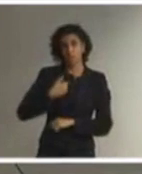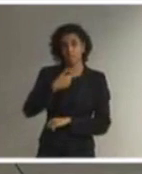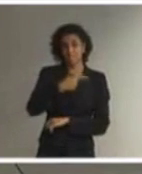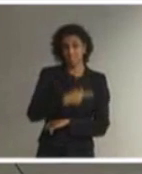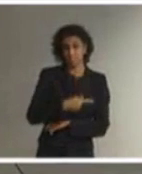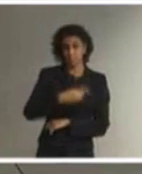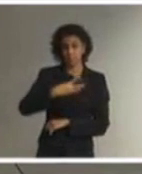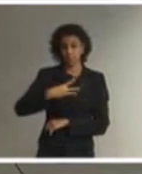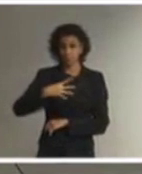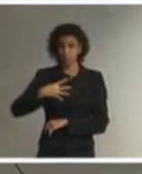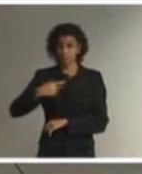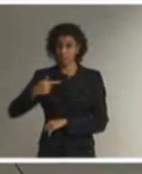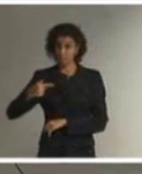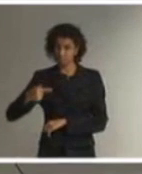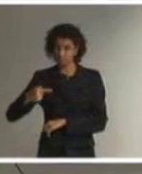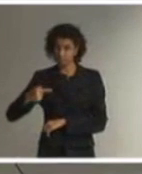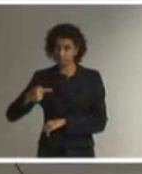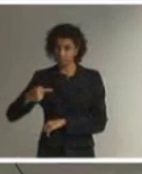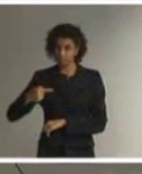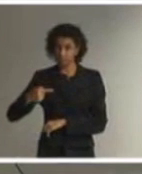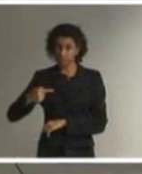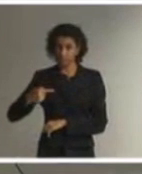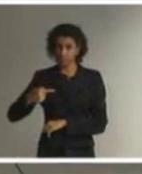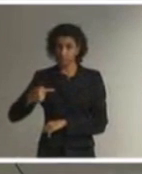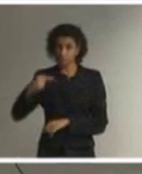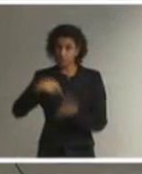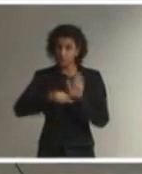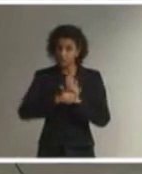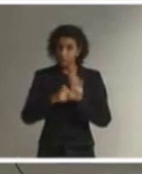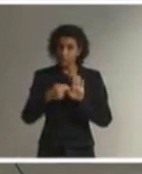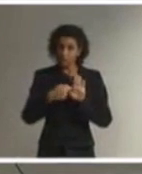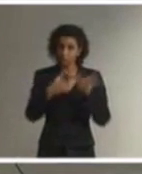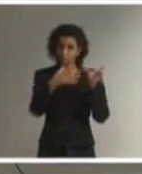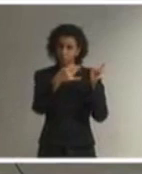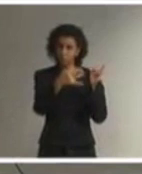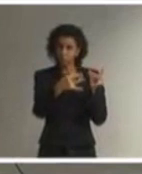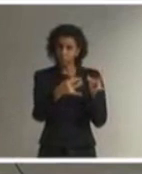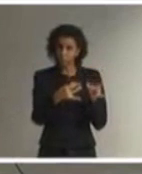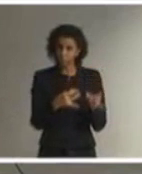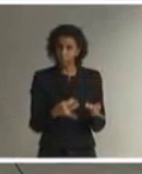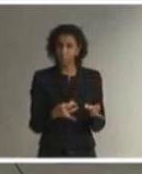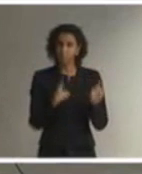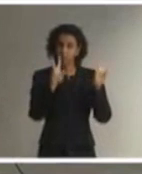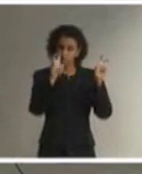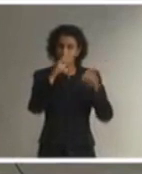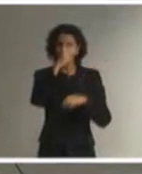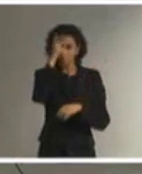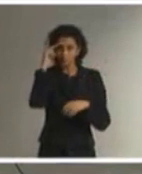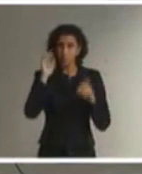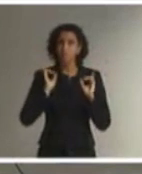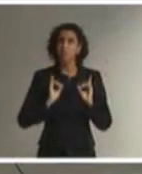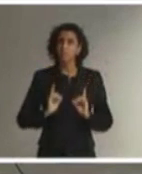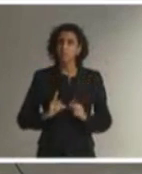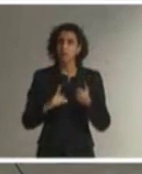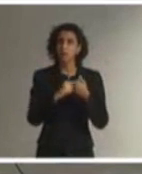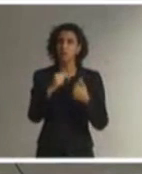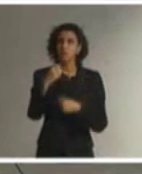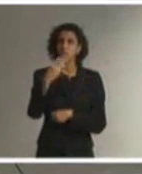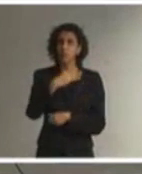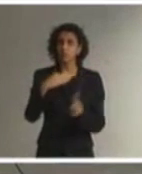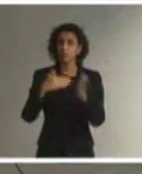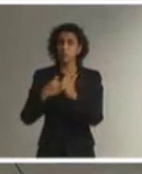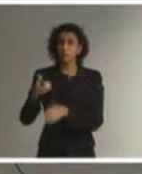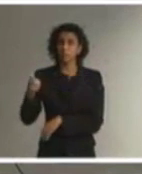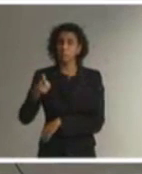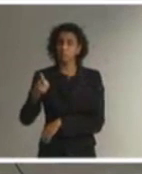.347, e que ela vem especificada em relação à pessoa com deficiência no artigo 3º a